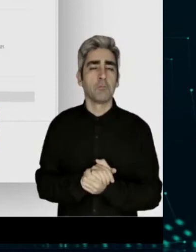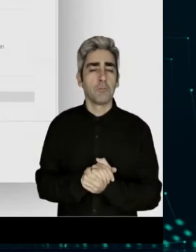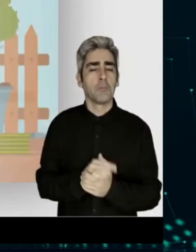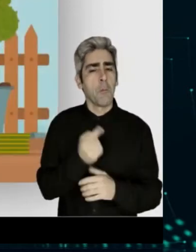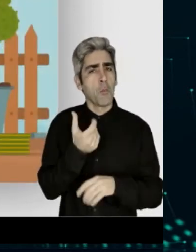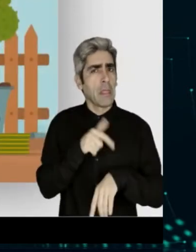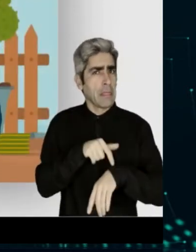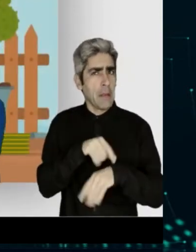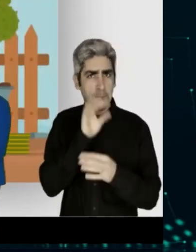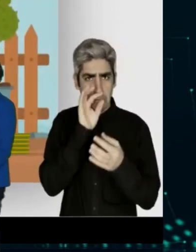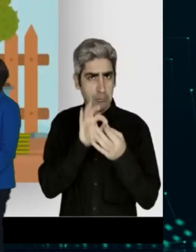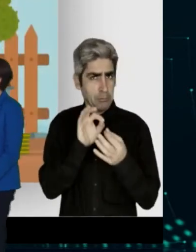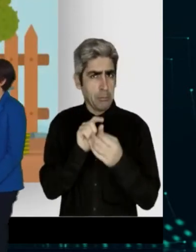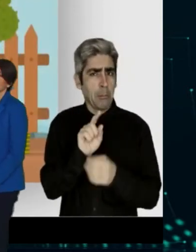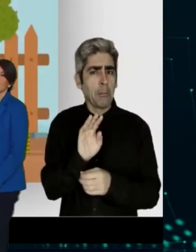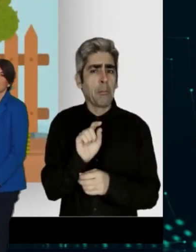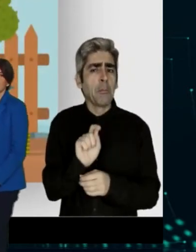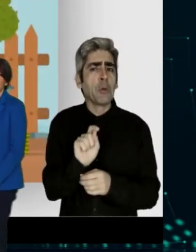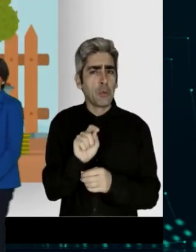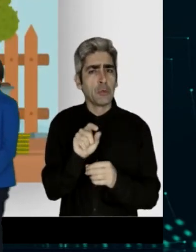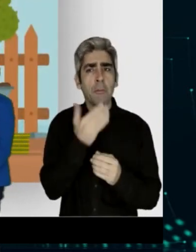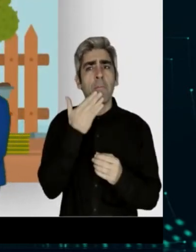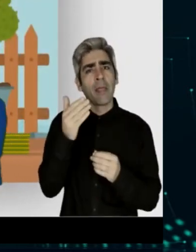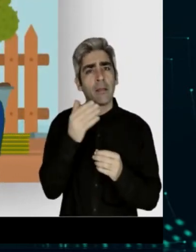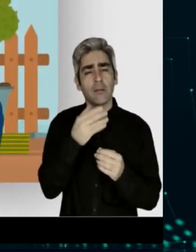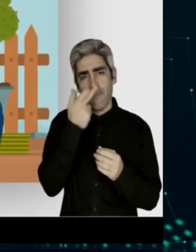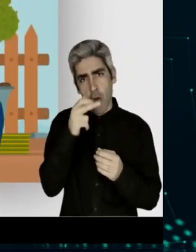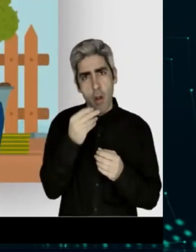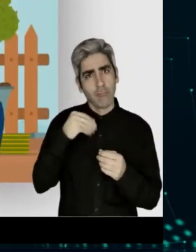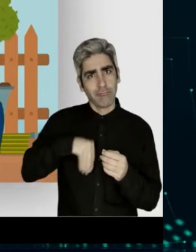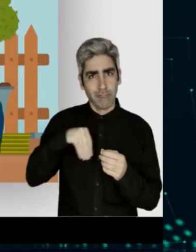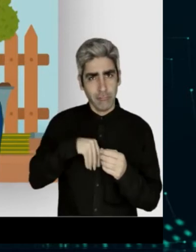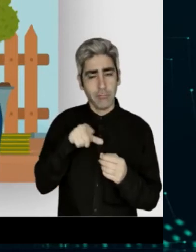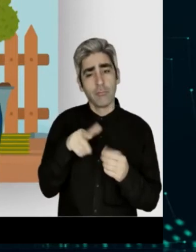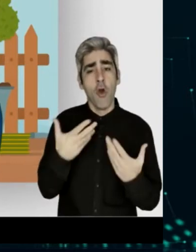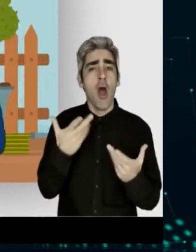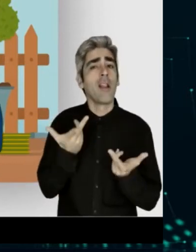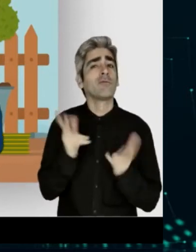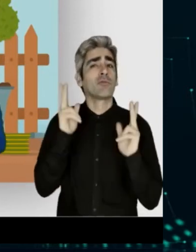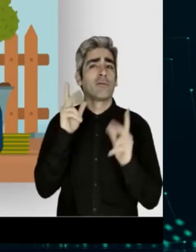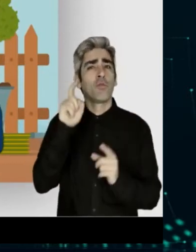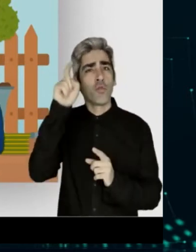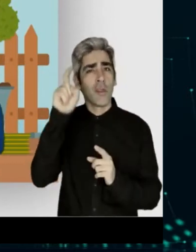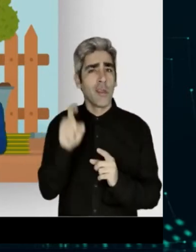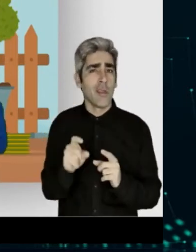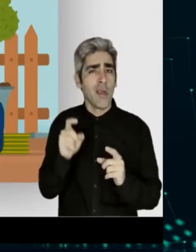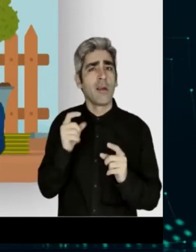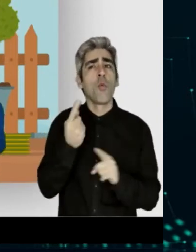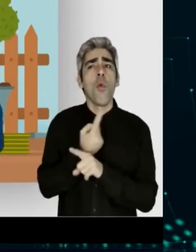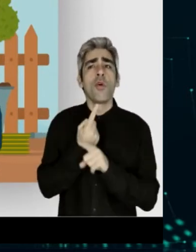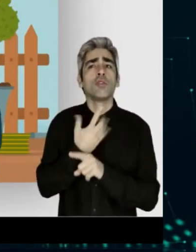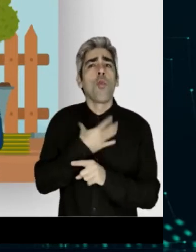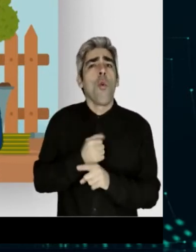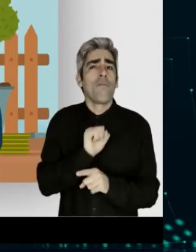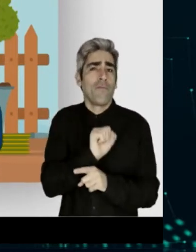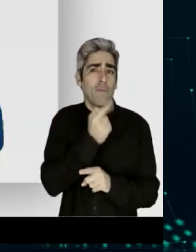Desde que iniciámos o processo, os resultados e o aumento da produtividade é evidente. Só nos últimos dois meses, anos mais